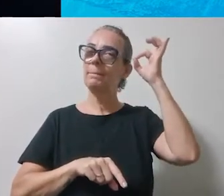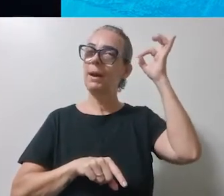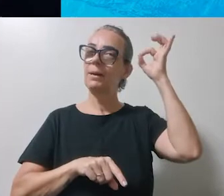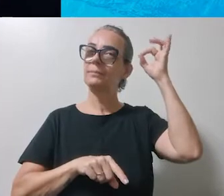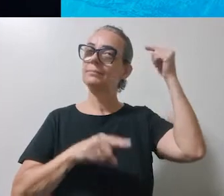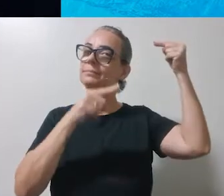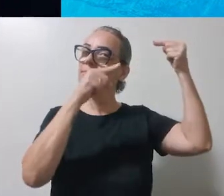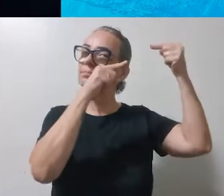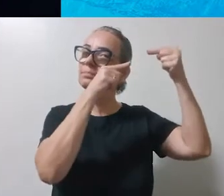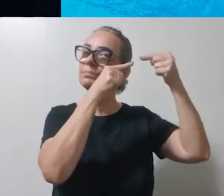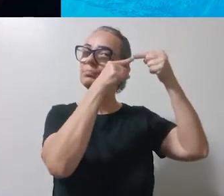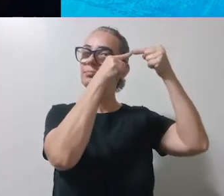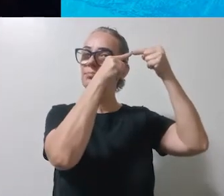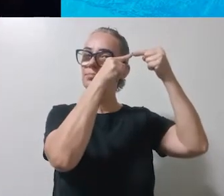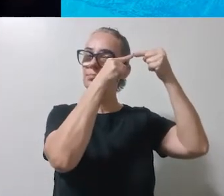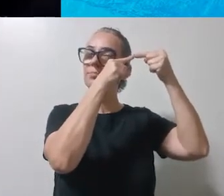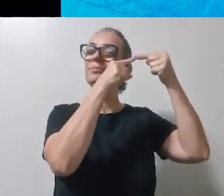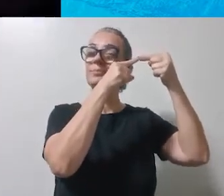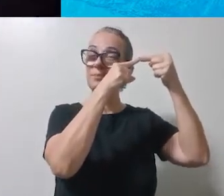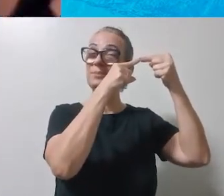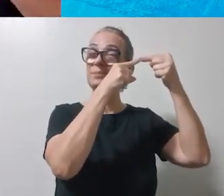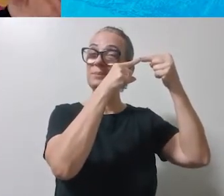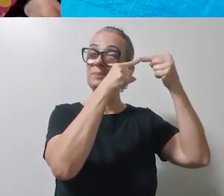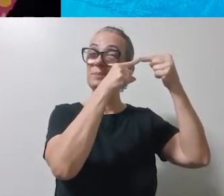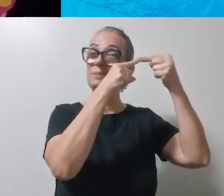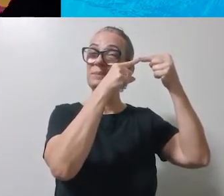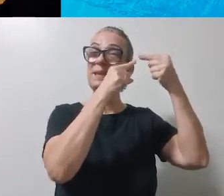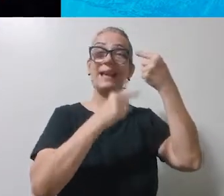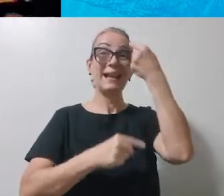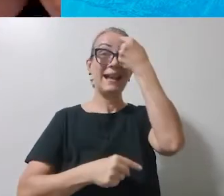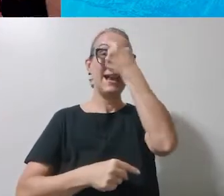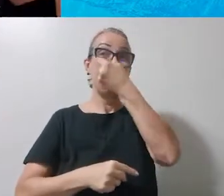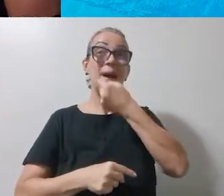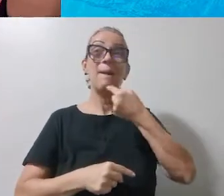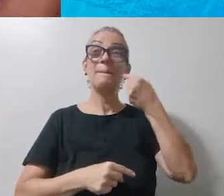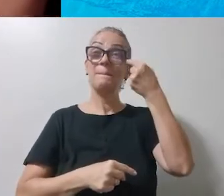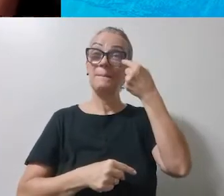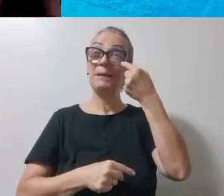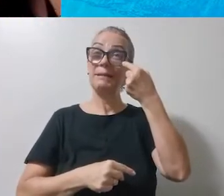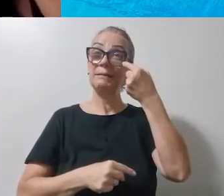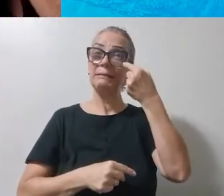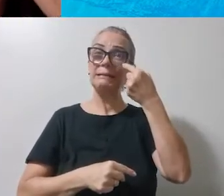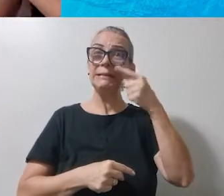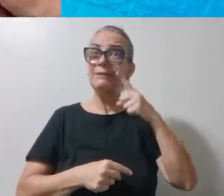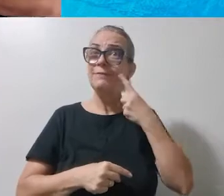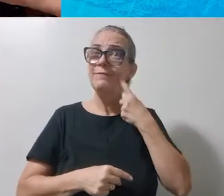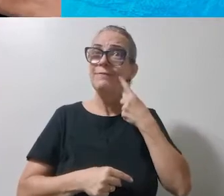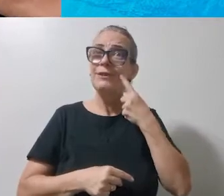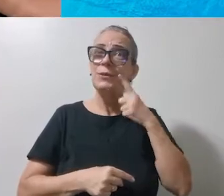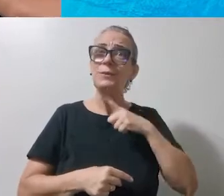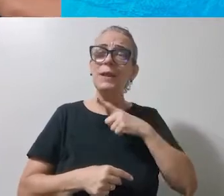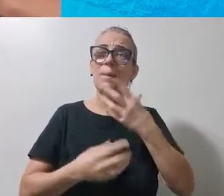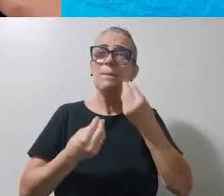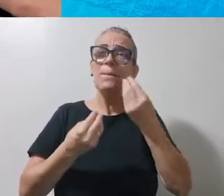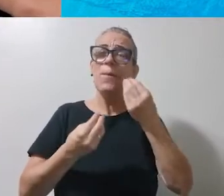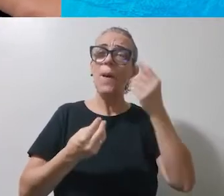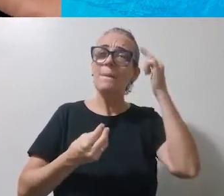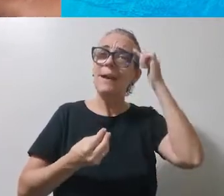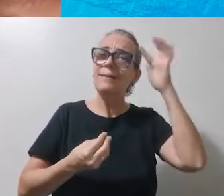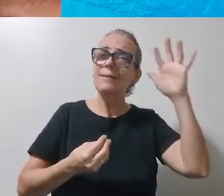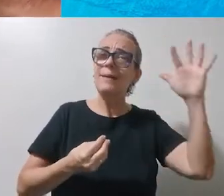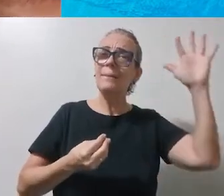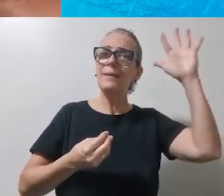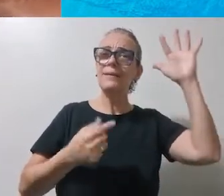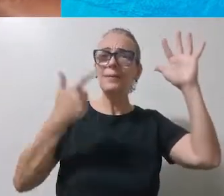Ligando também, ó, a cabecinha dela. Nossa, quantos pensamentos que essa menina